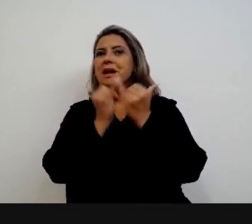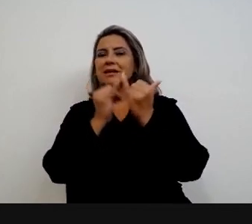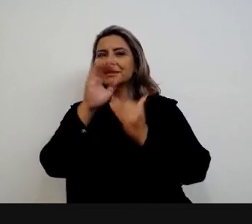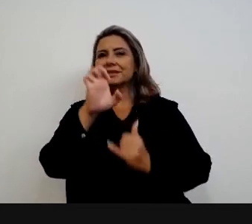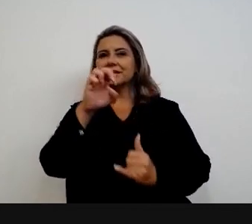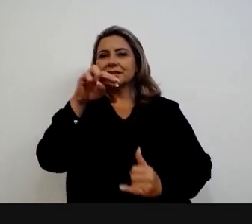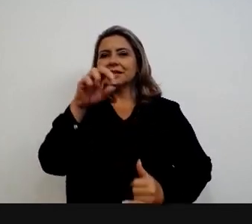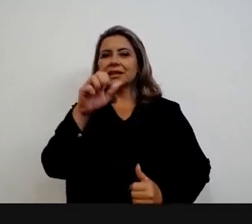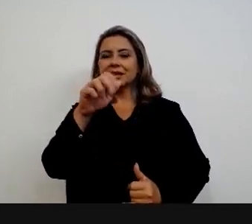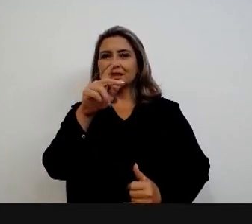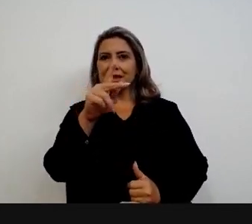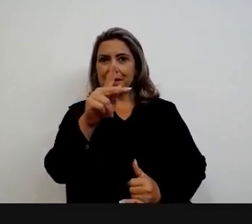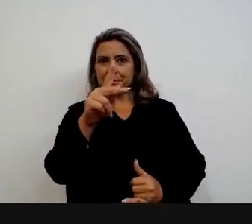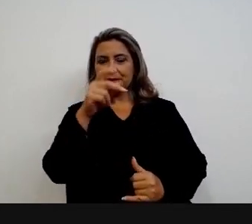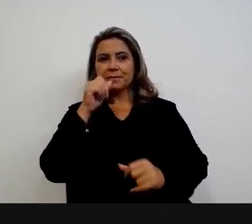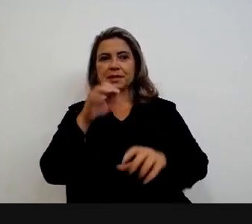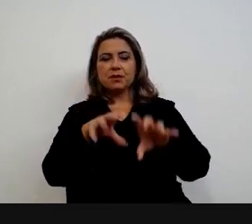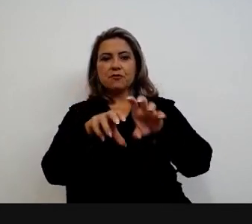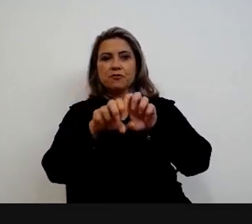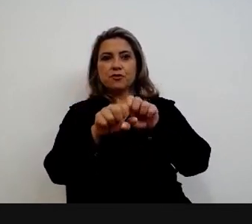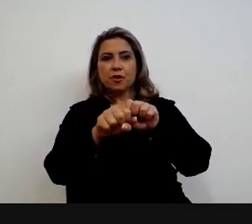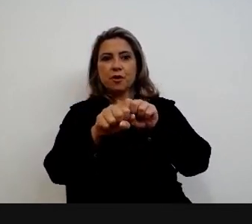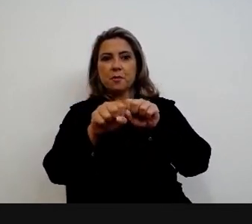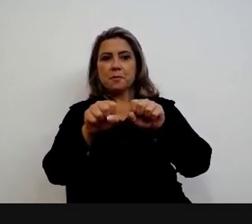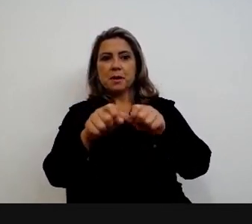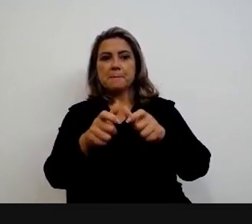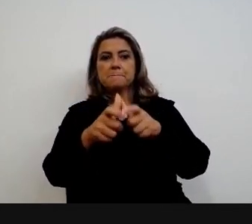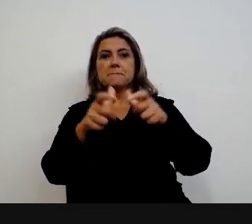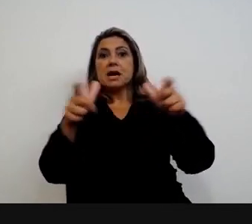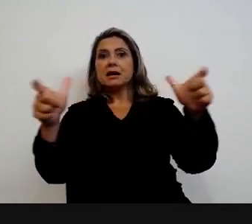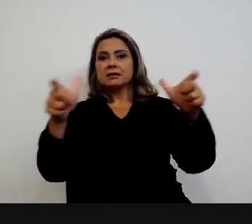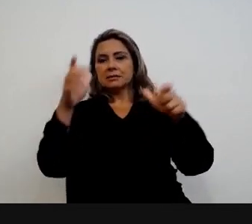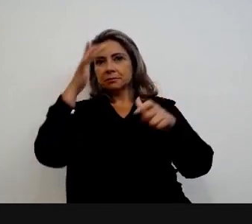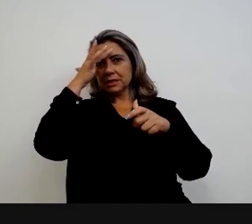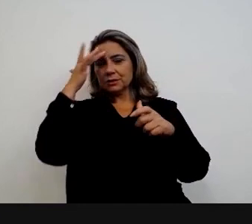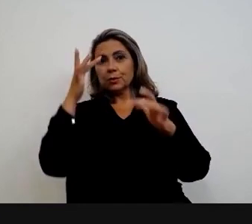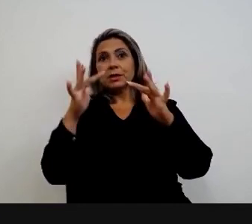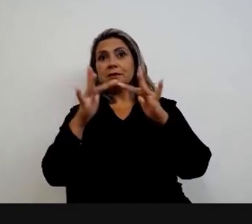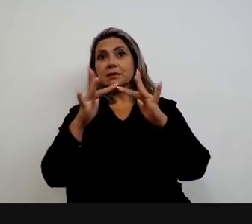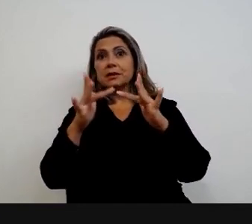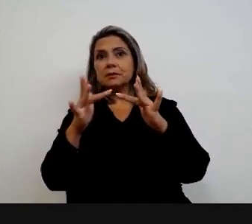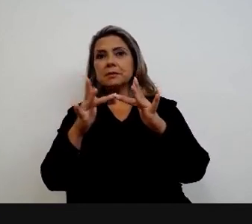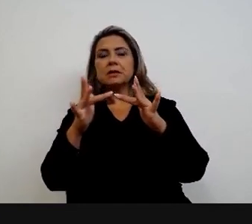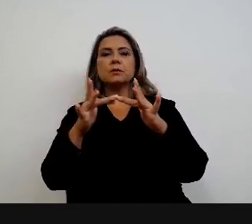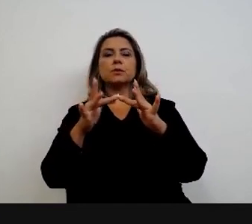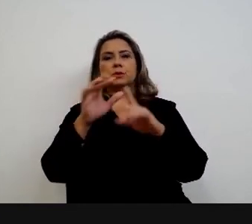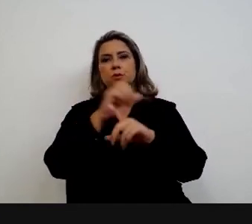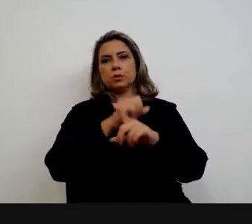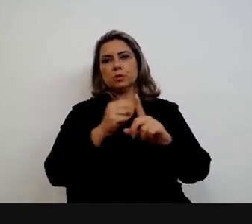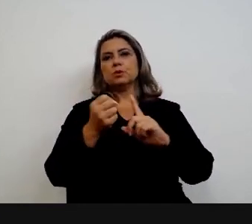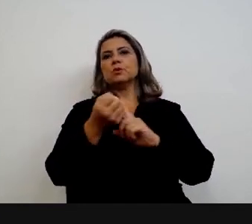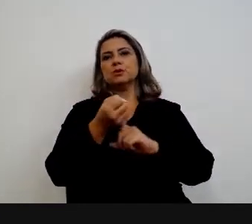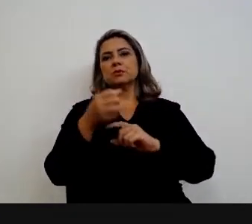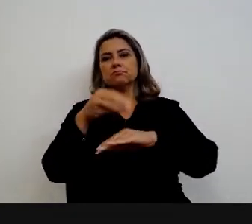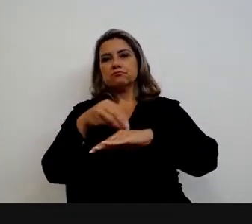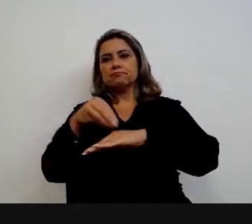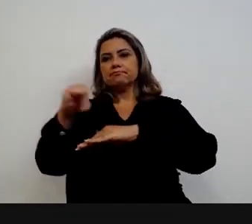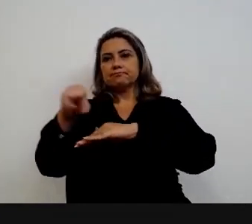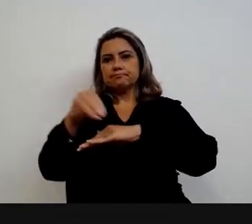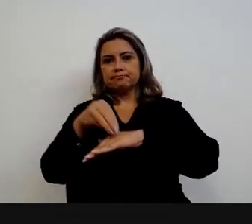de também fazer uma formação que seja muito mais ampla que atinja muito mais pessoas seja muito mais conectada com a sociedade então